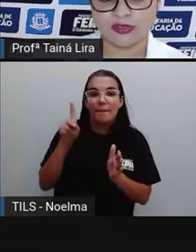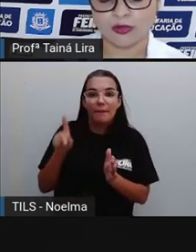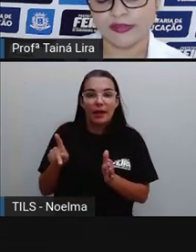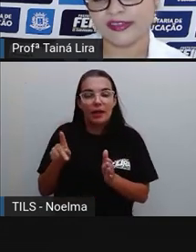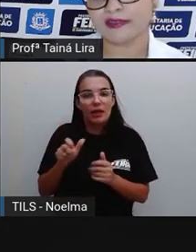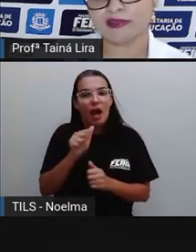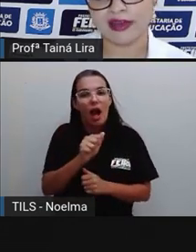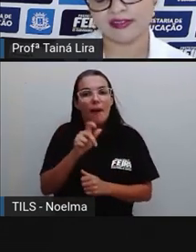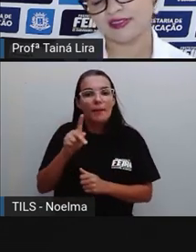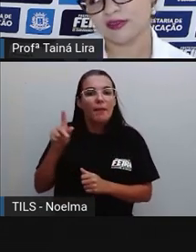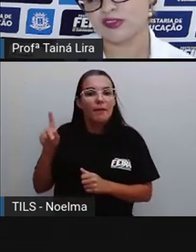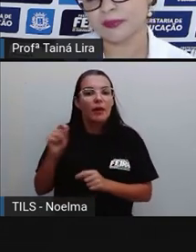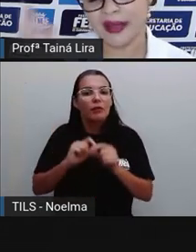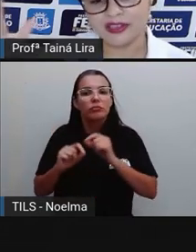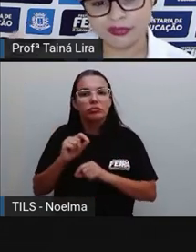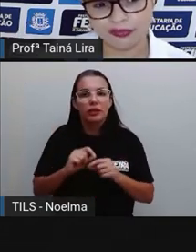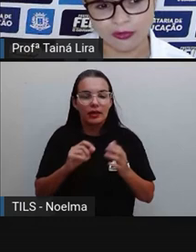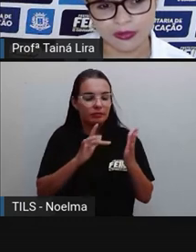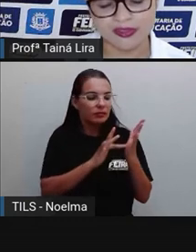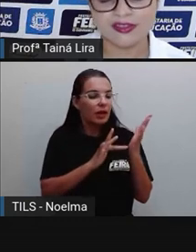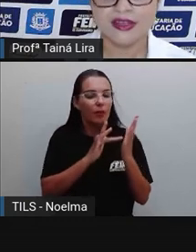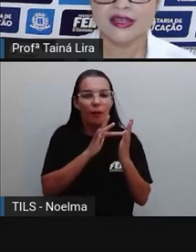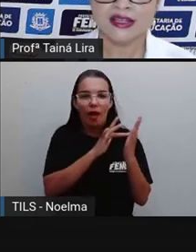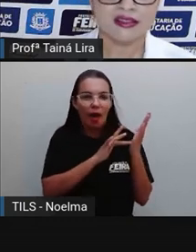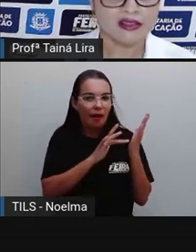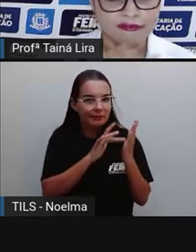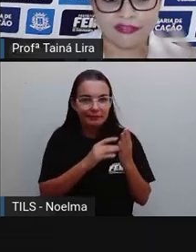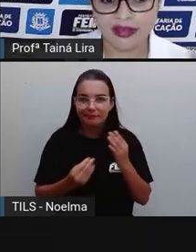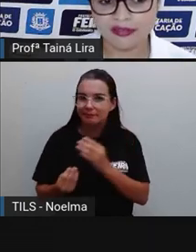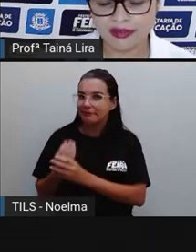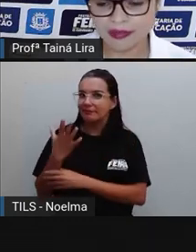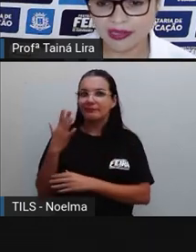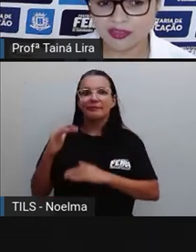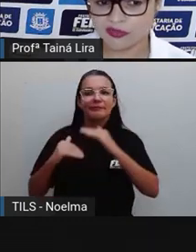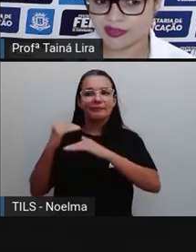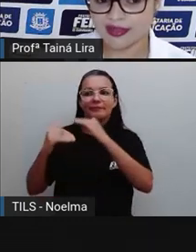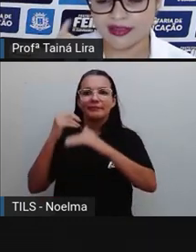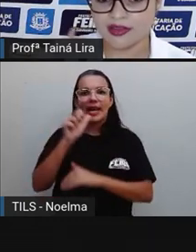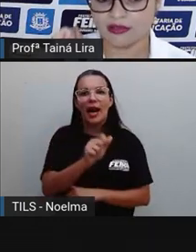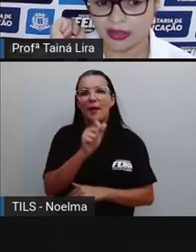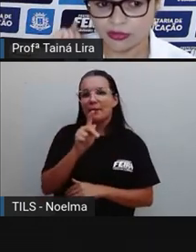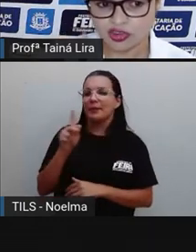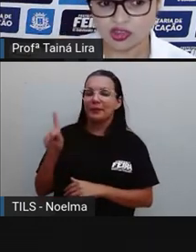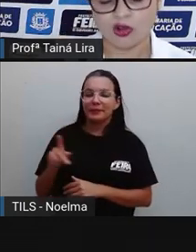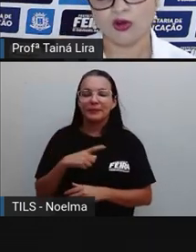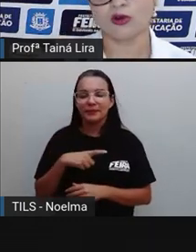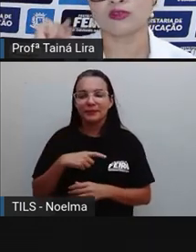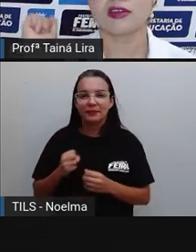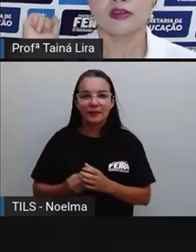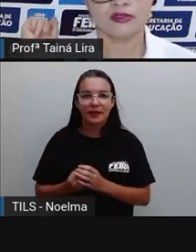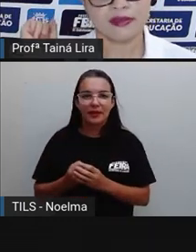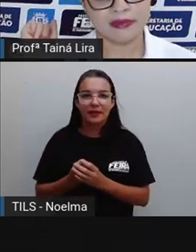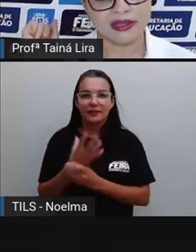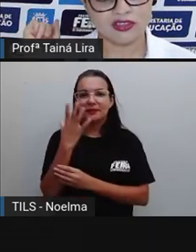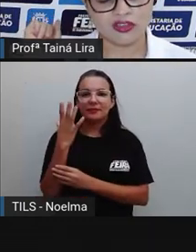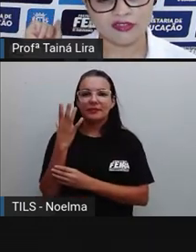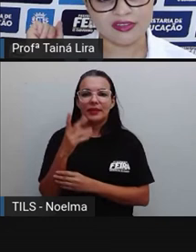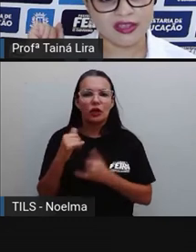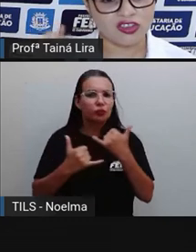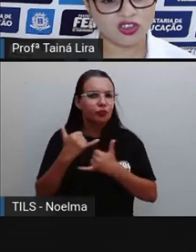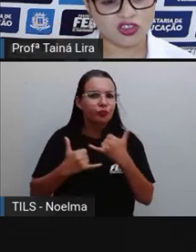os celulares, né? Os smartphones, que tem vários aplicativos aí, não é? Os jogos, os